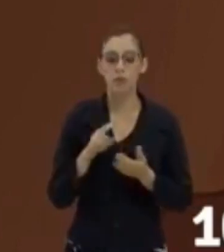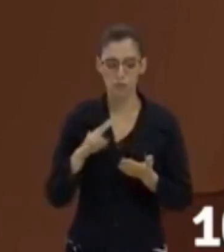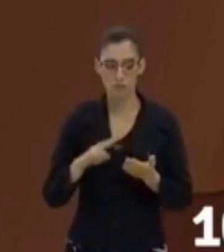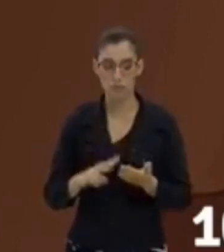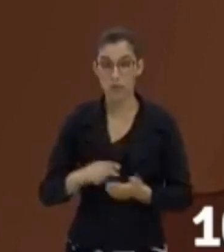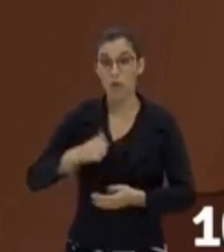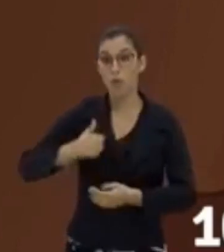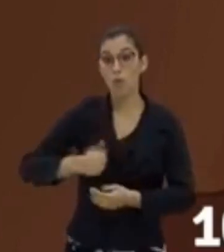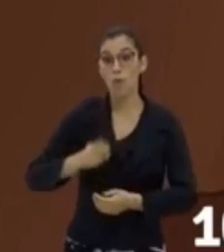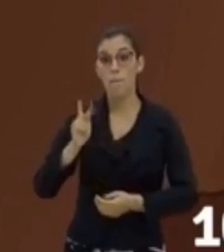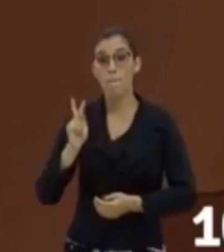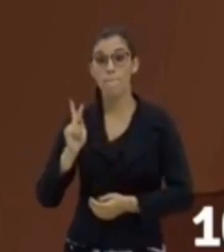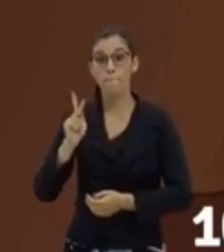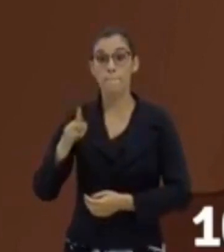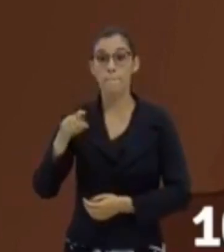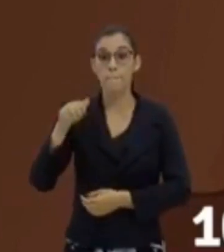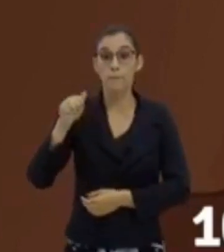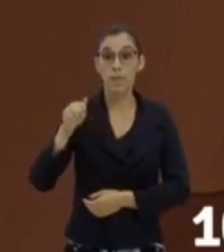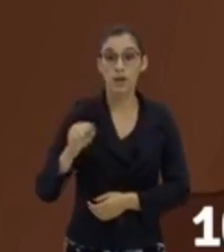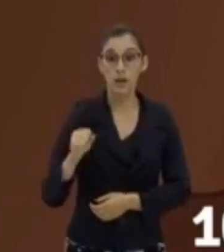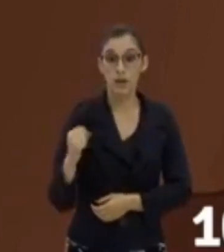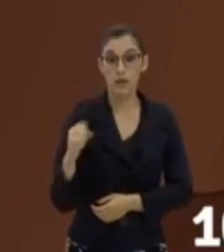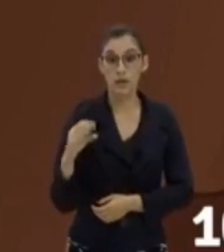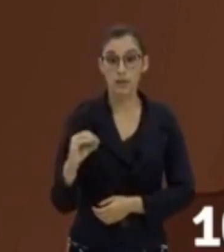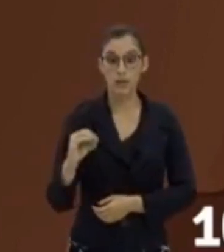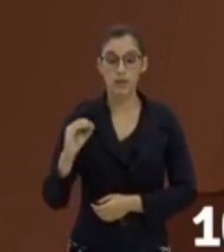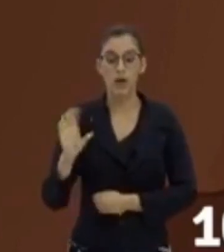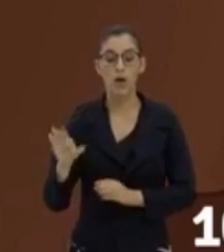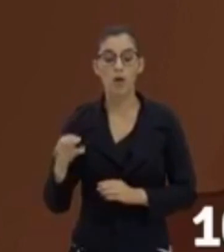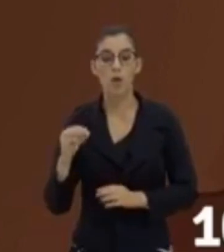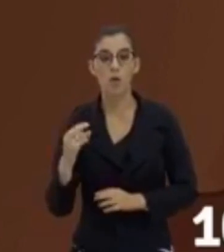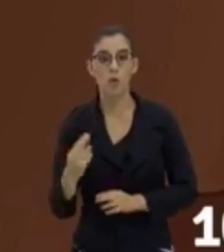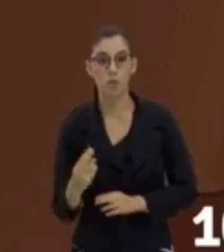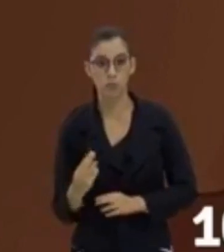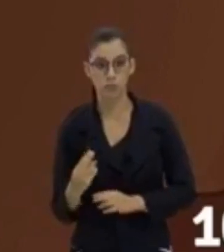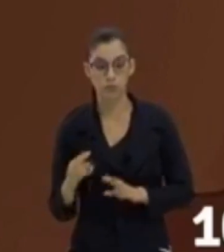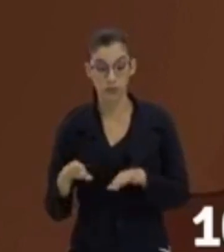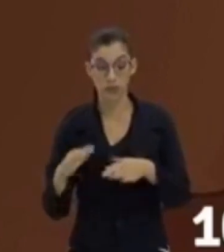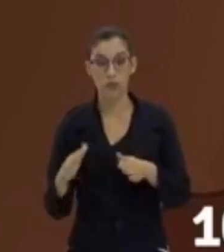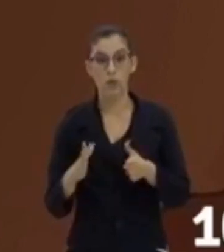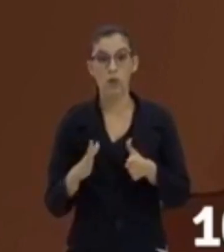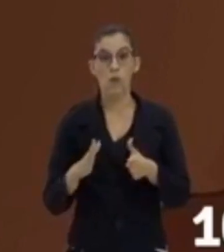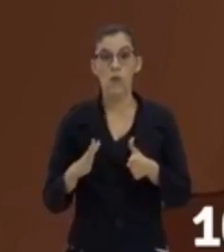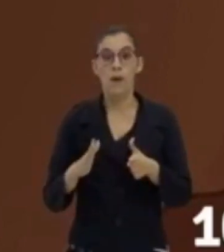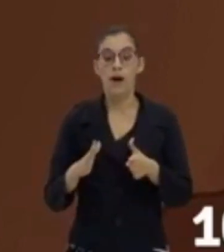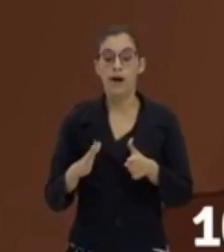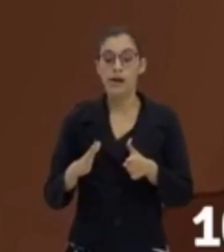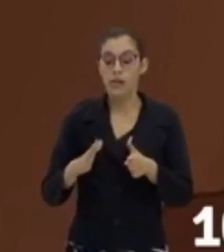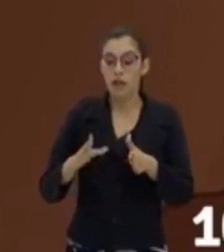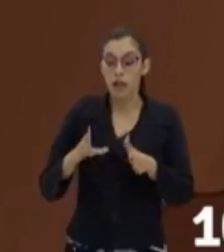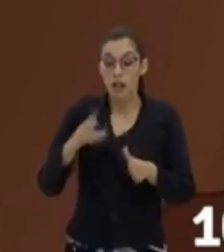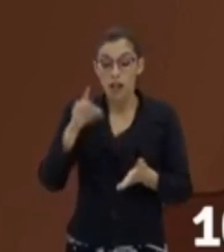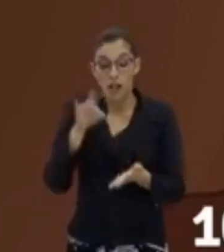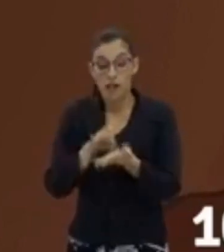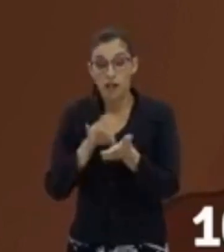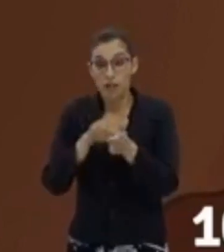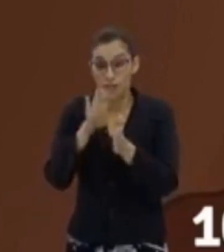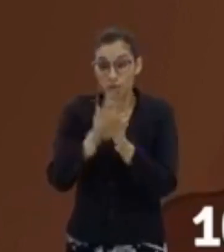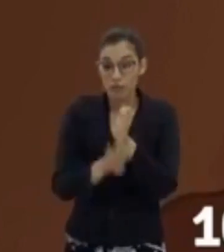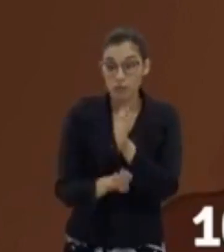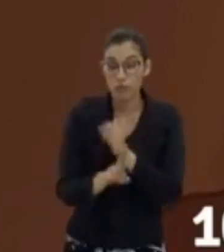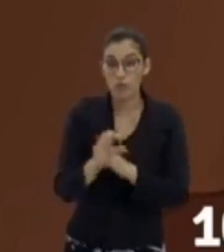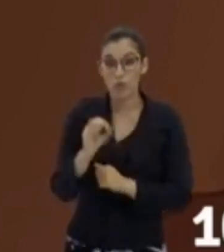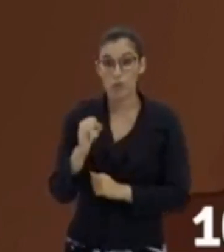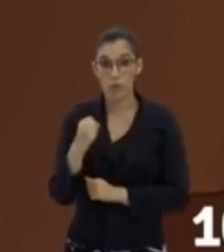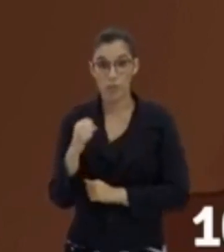para oitenta. Ou seja, aquela realidade foi reduzida oitenta vezes, e essa realidade foi reduzida dez